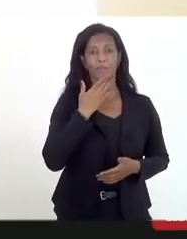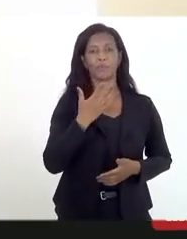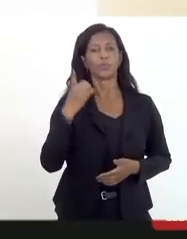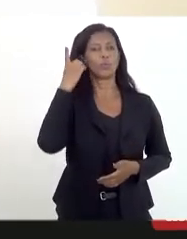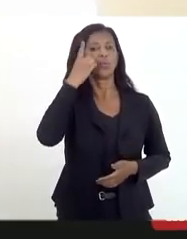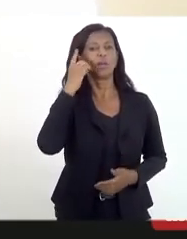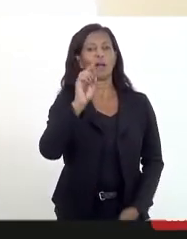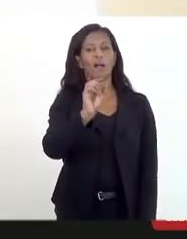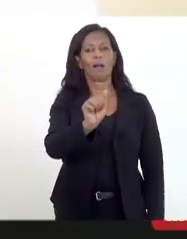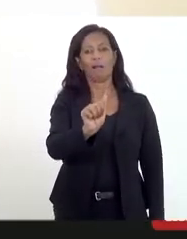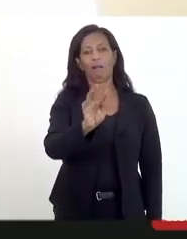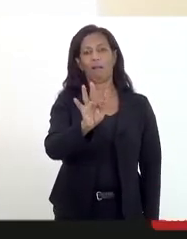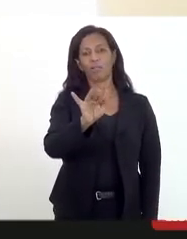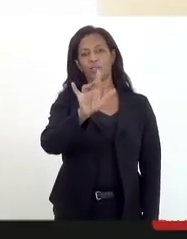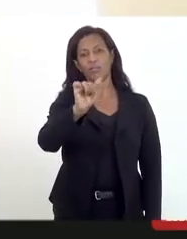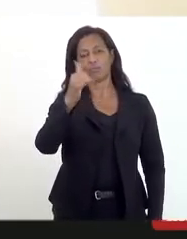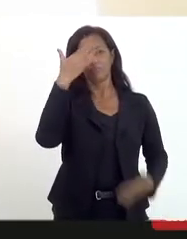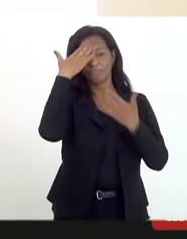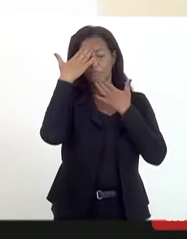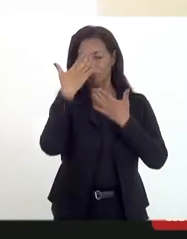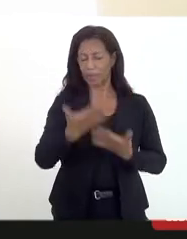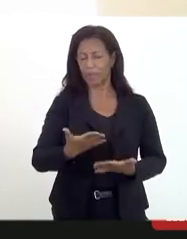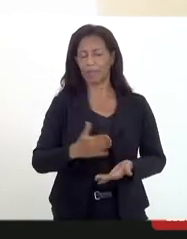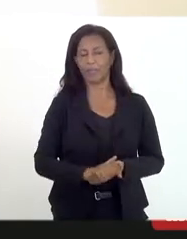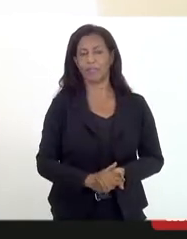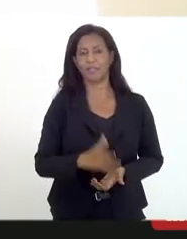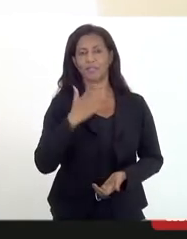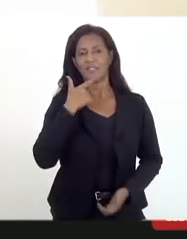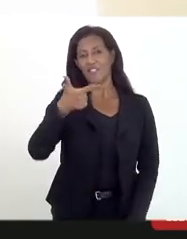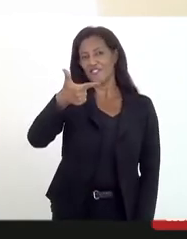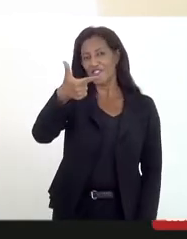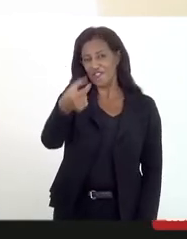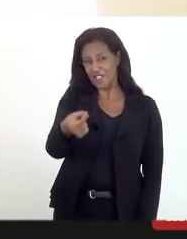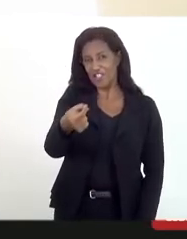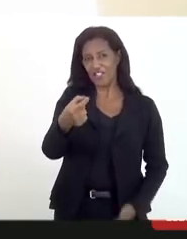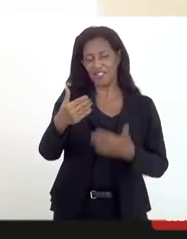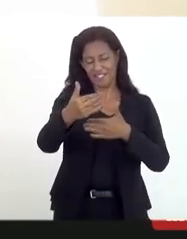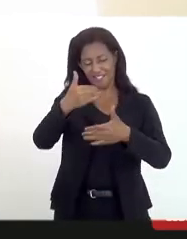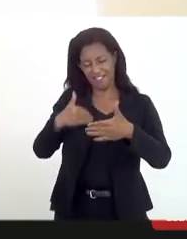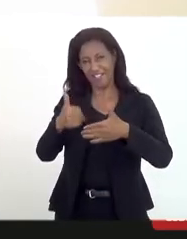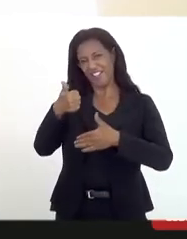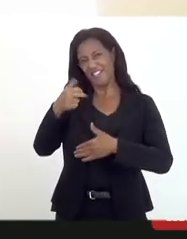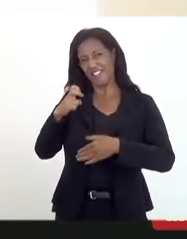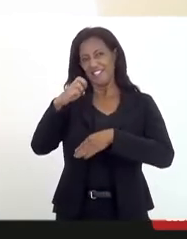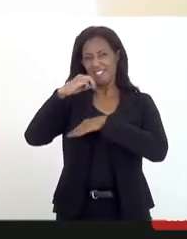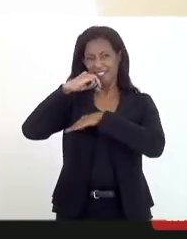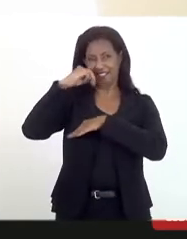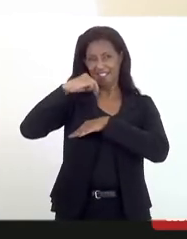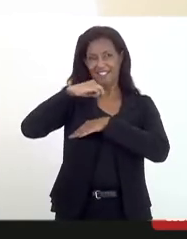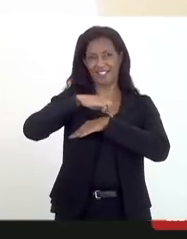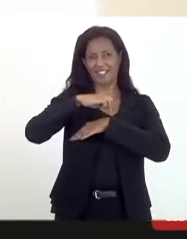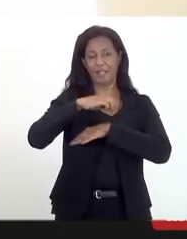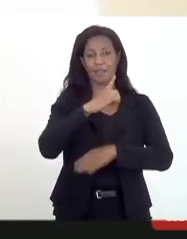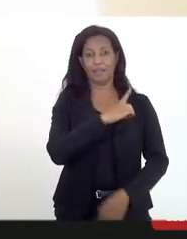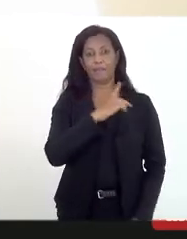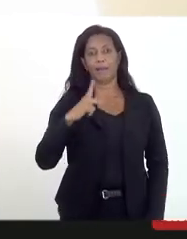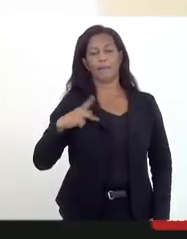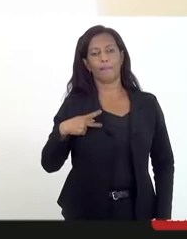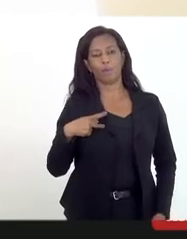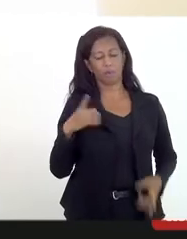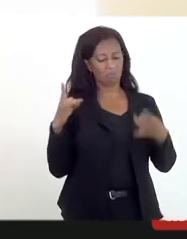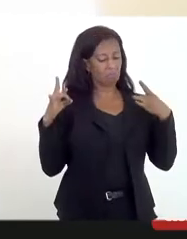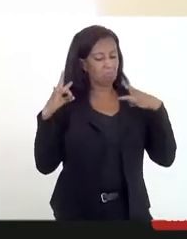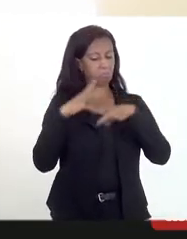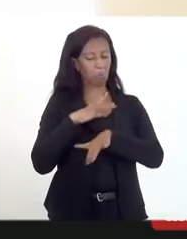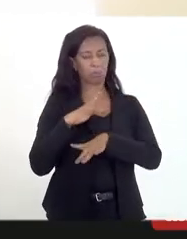deputado Atila, eu agradeço que a senhora tenha deferido os 20, mas vou remanescer nos 15, colocar a Defensoria Pública à disposição para